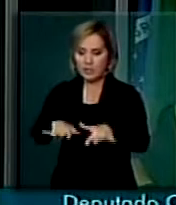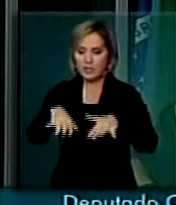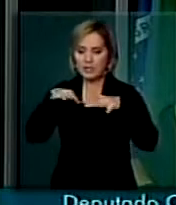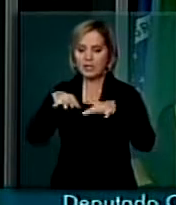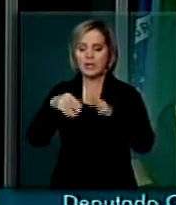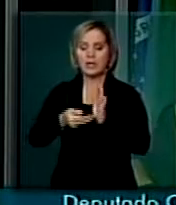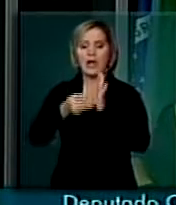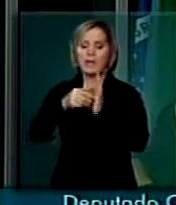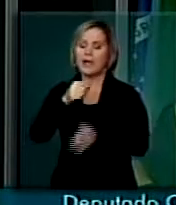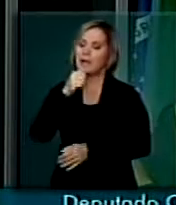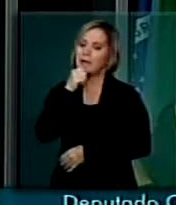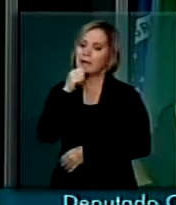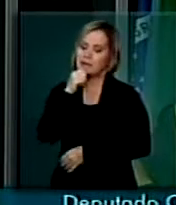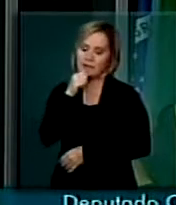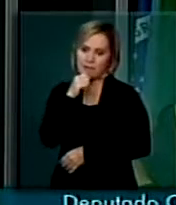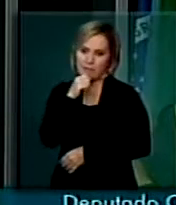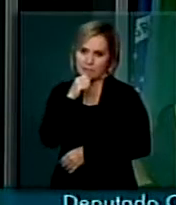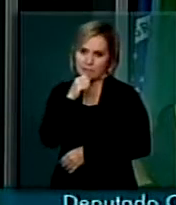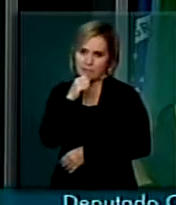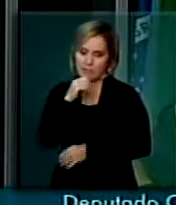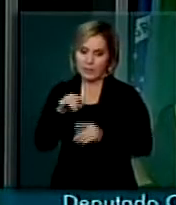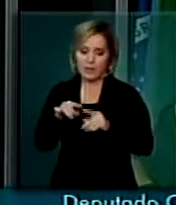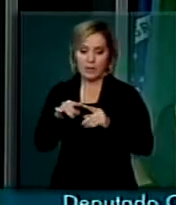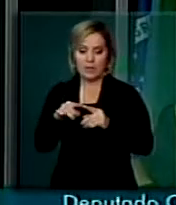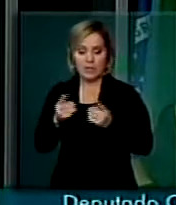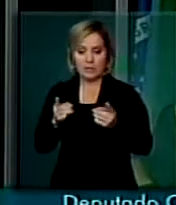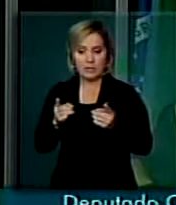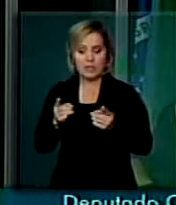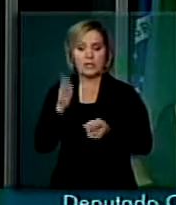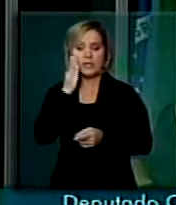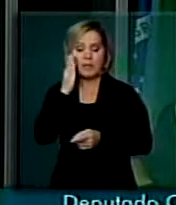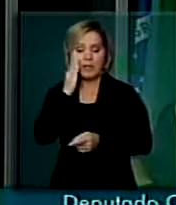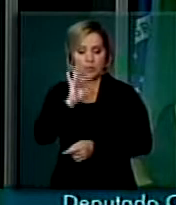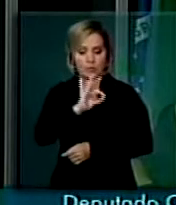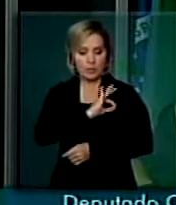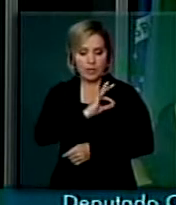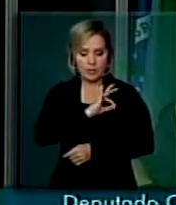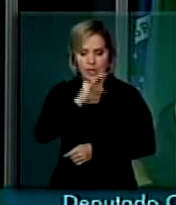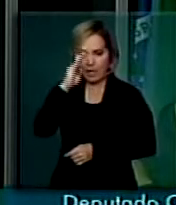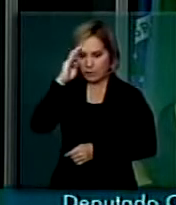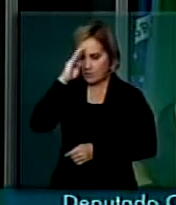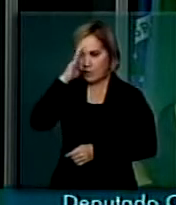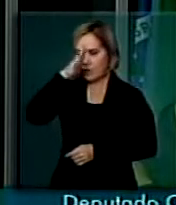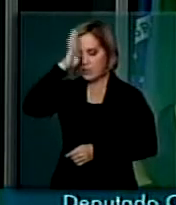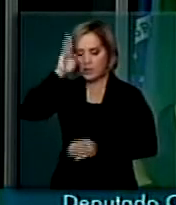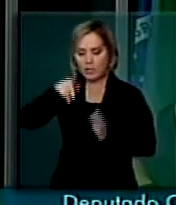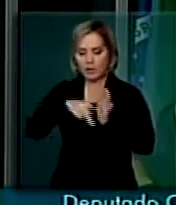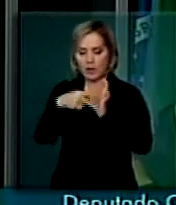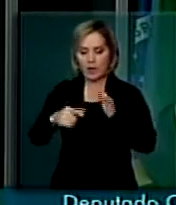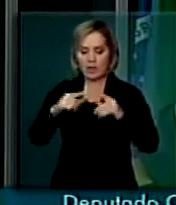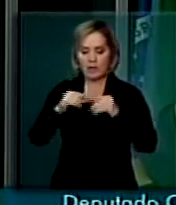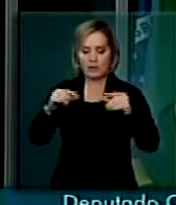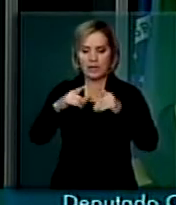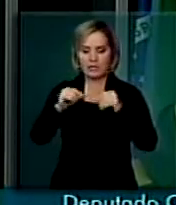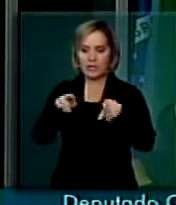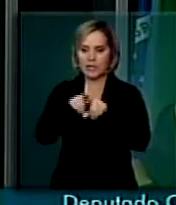exercem a mesma atividade. Então não tem por que razão ter salário diferenciado. Essa matéria, a